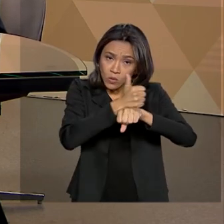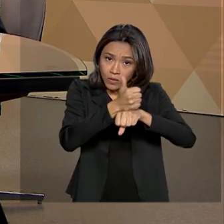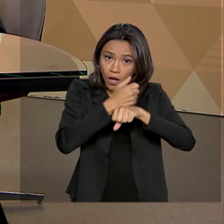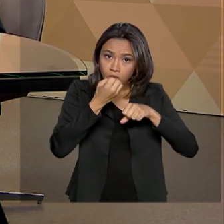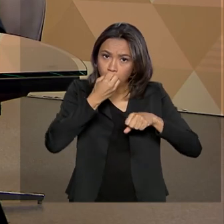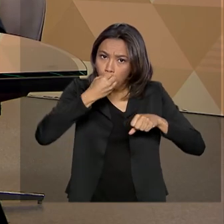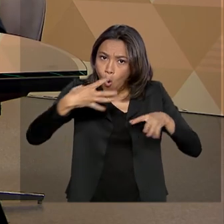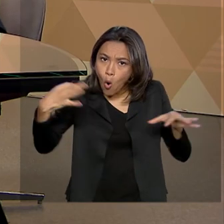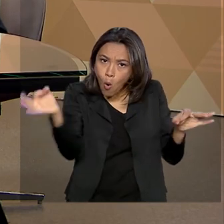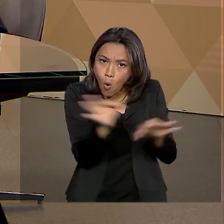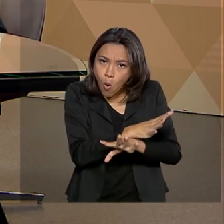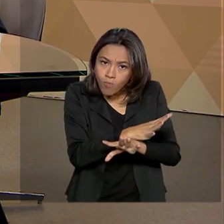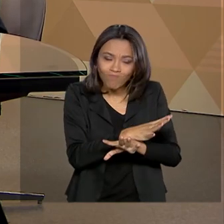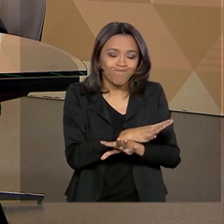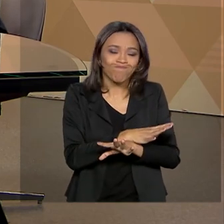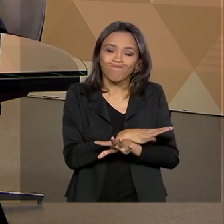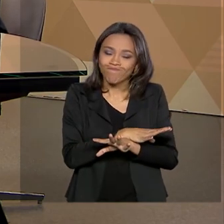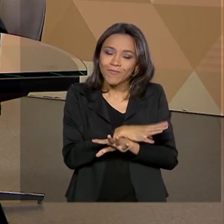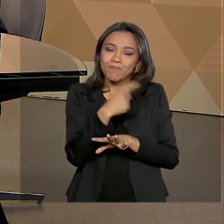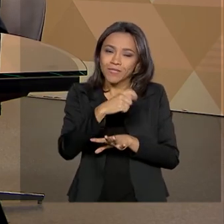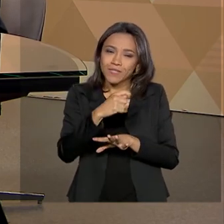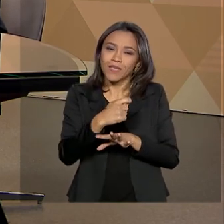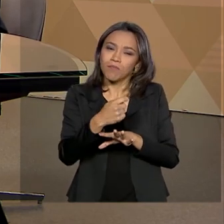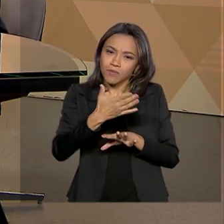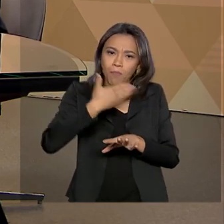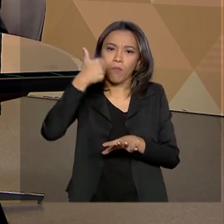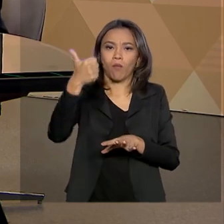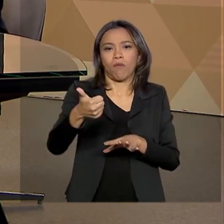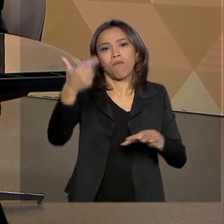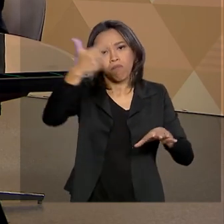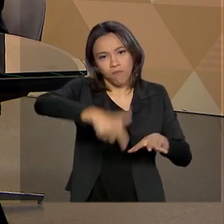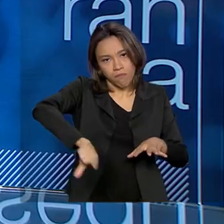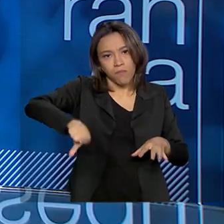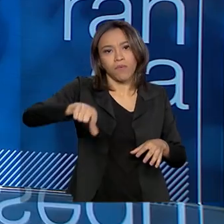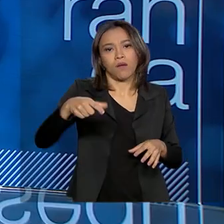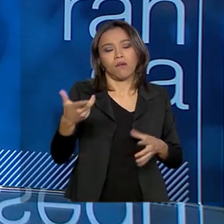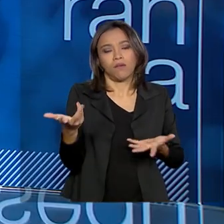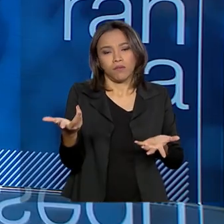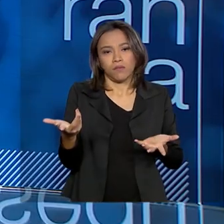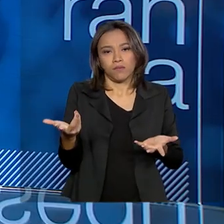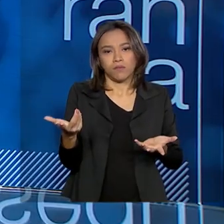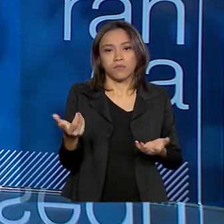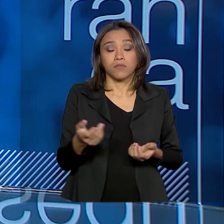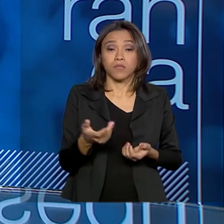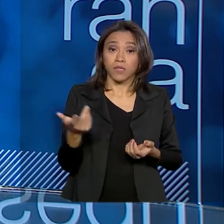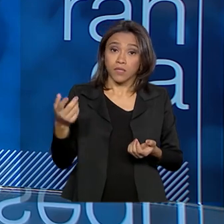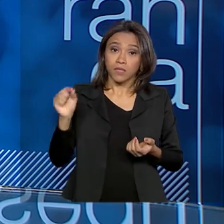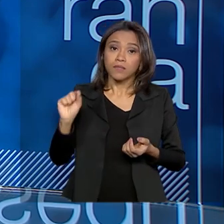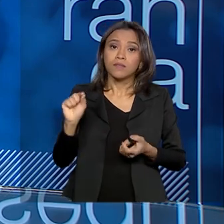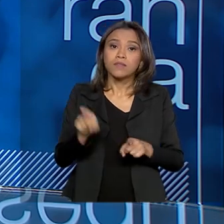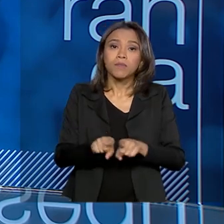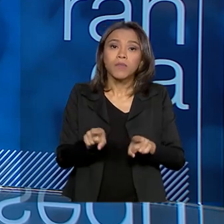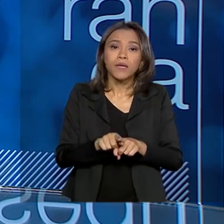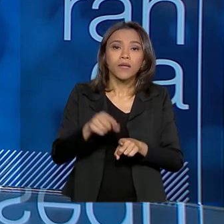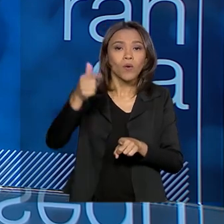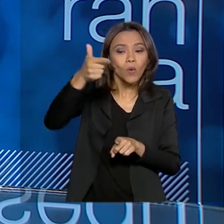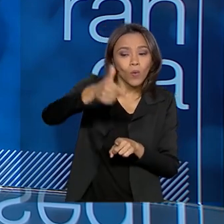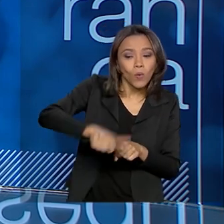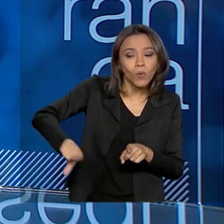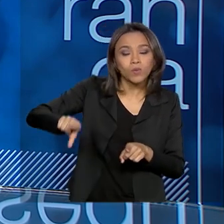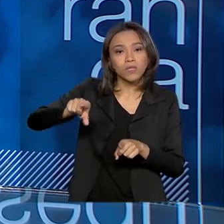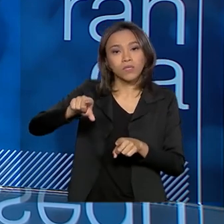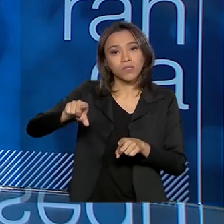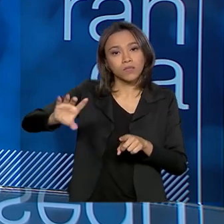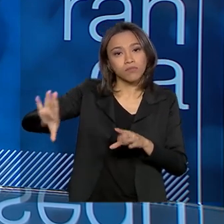eu não posso dizer, nós temos que aprimorar o efetivo sim, somado ao aprimoramento efetivo com